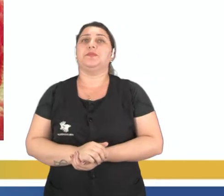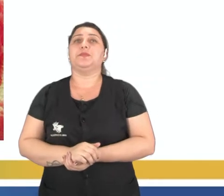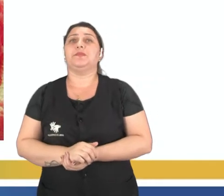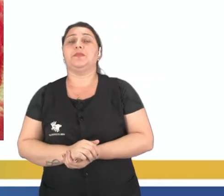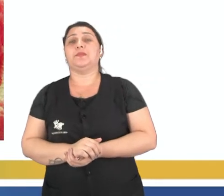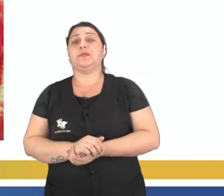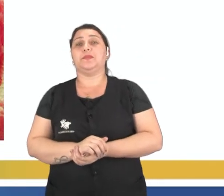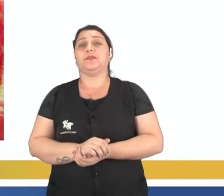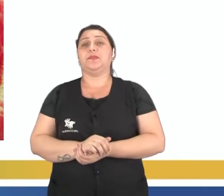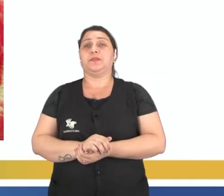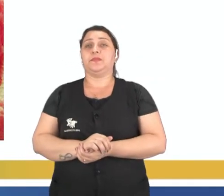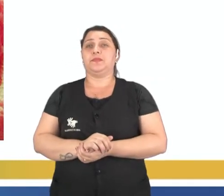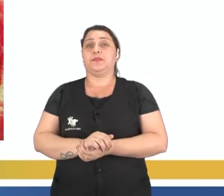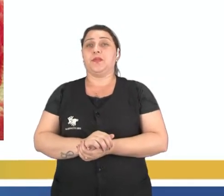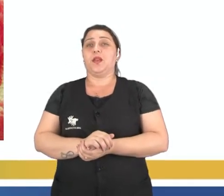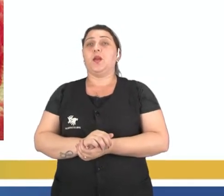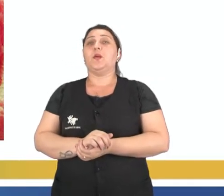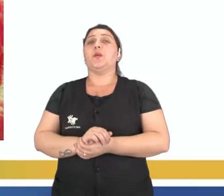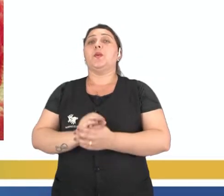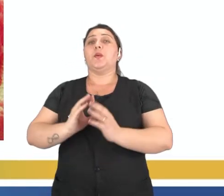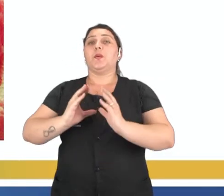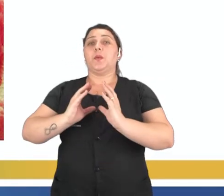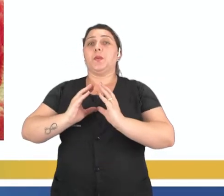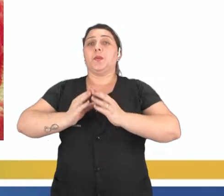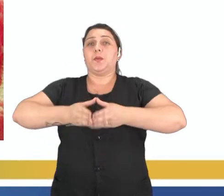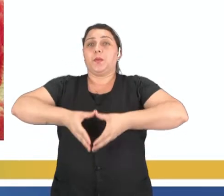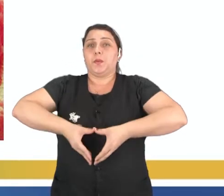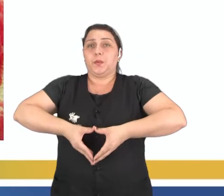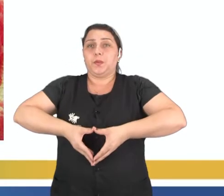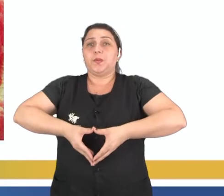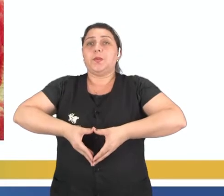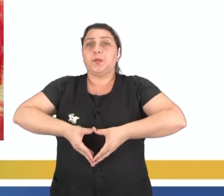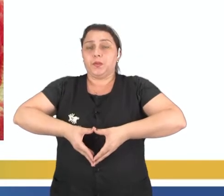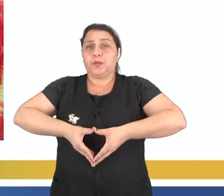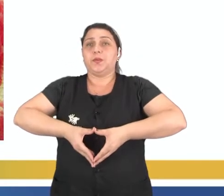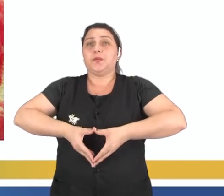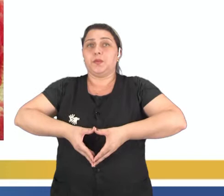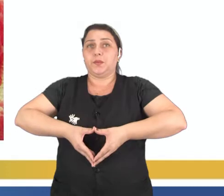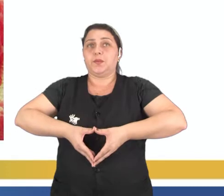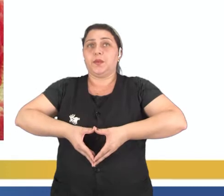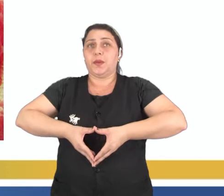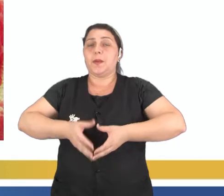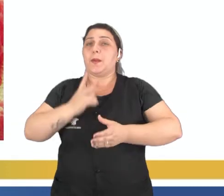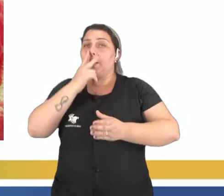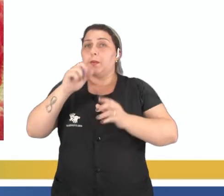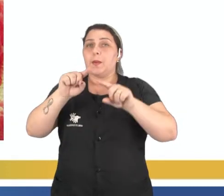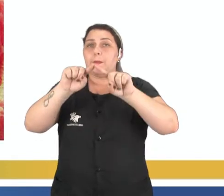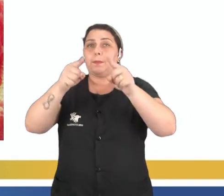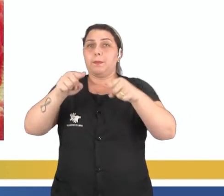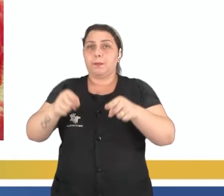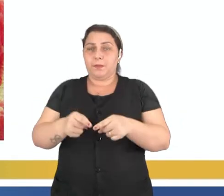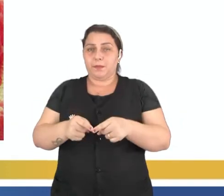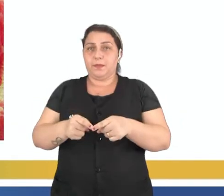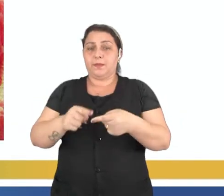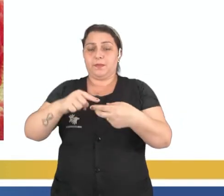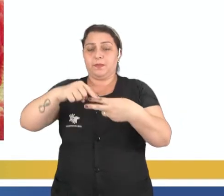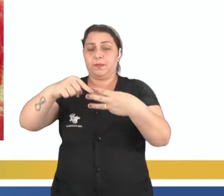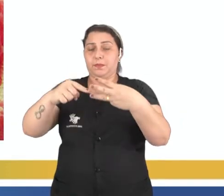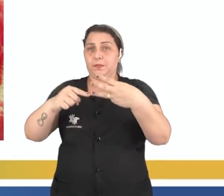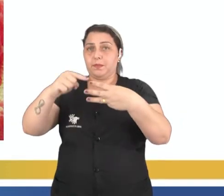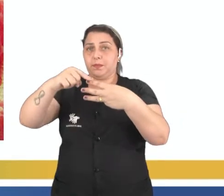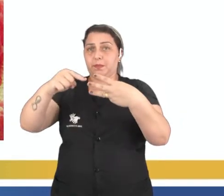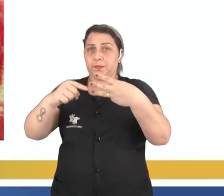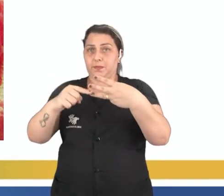Em seguida nós temos o útero. O útero ele é um órgão em forma de pera, ele é composto por três